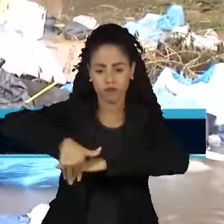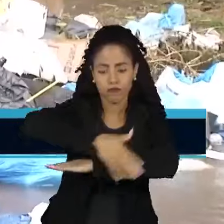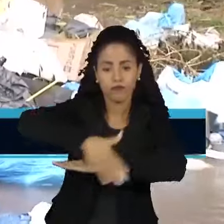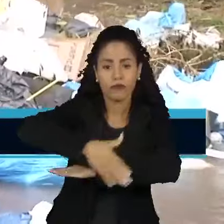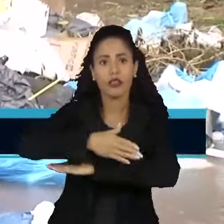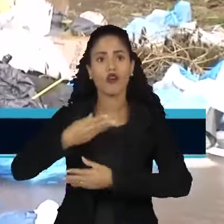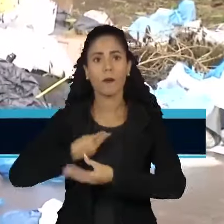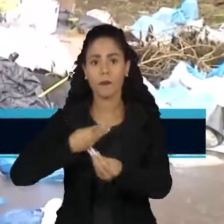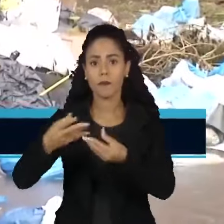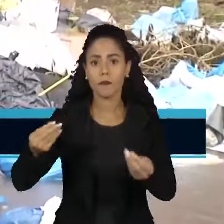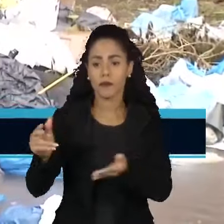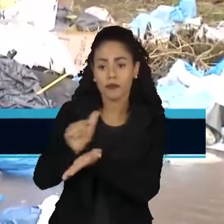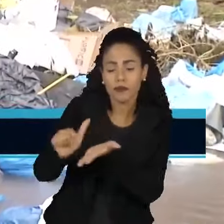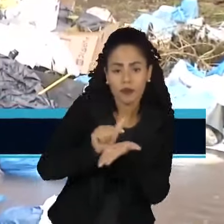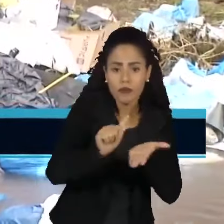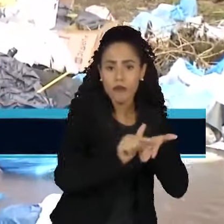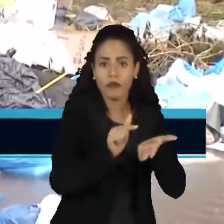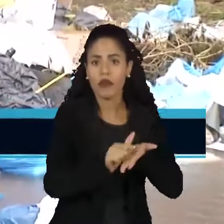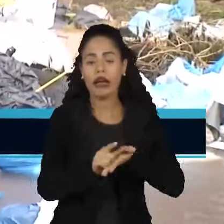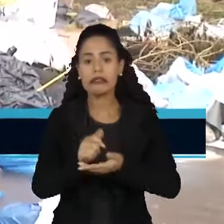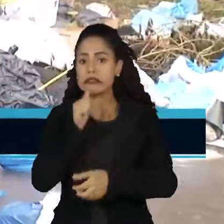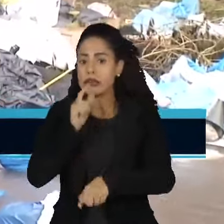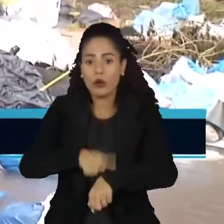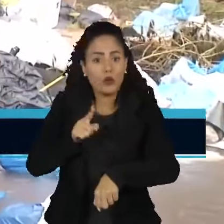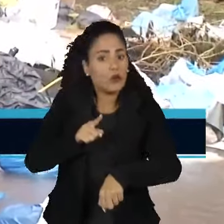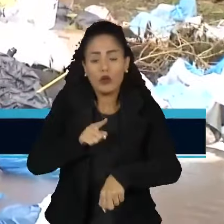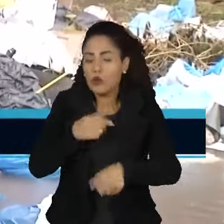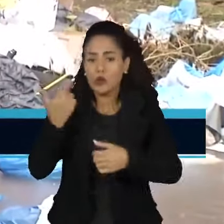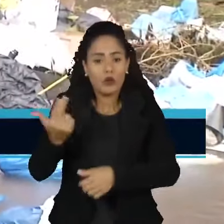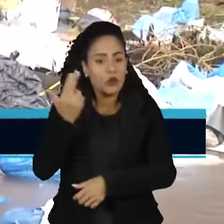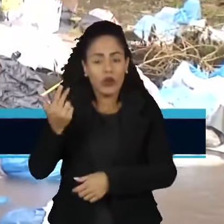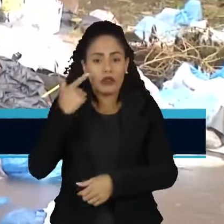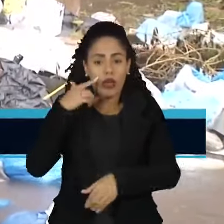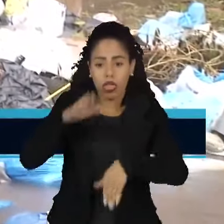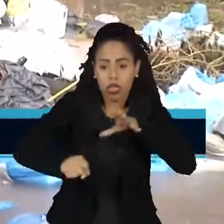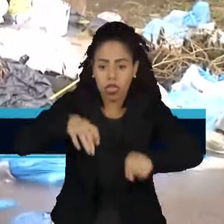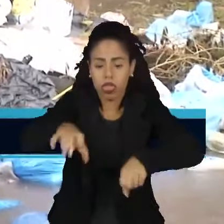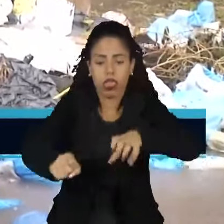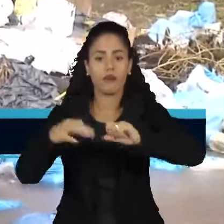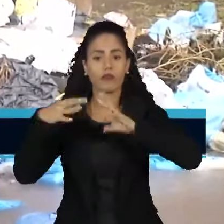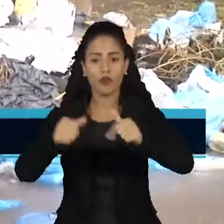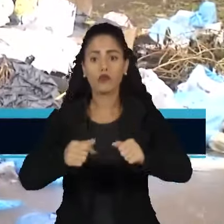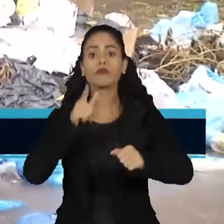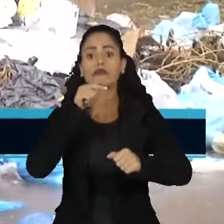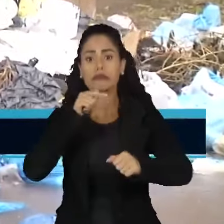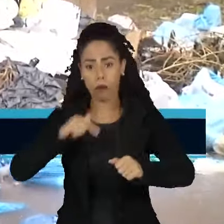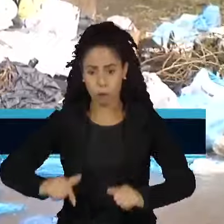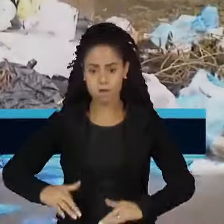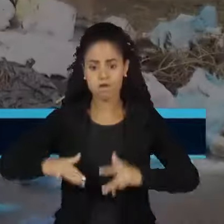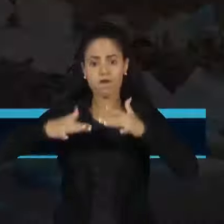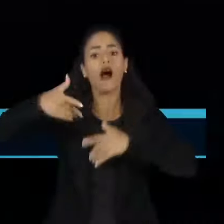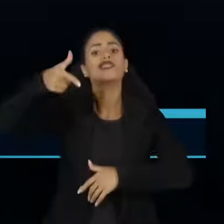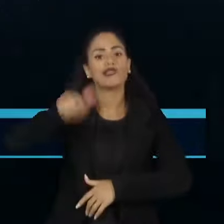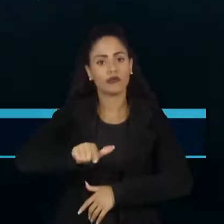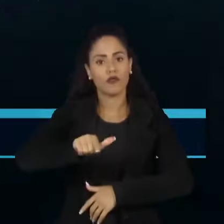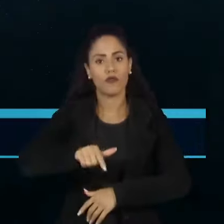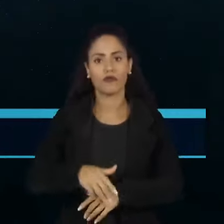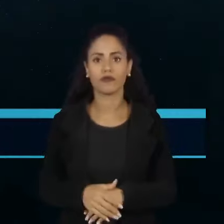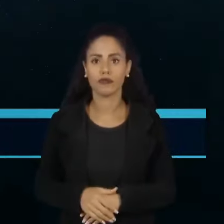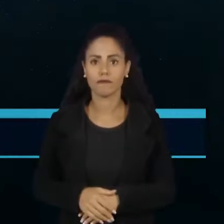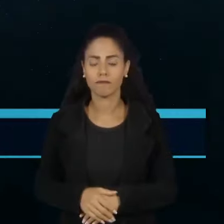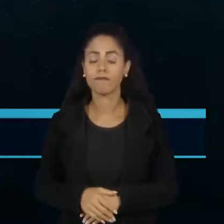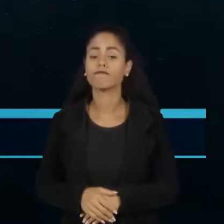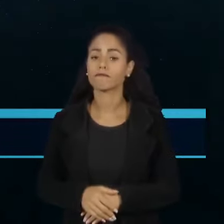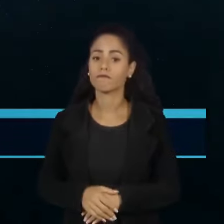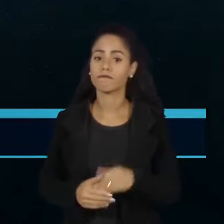E o departamento de limpeza do município ainda nem teve tempo de recolher e a água voltou a subir com a chuva. No